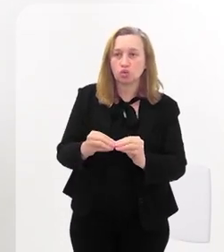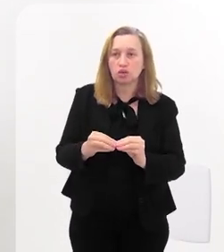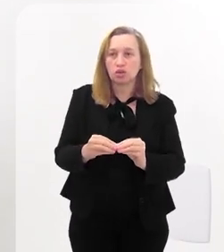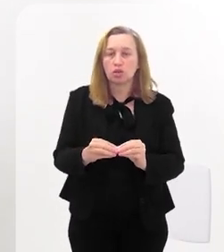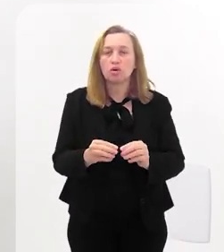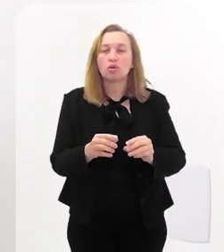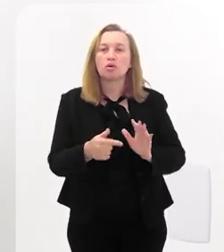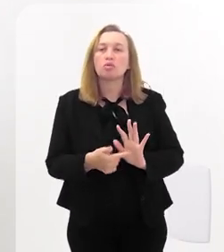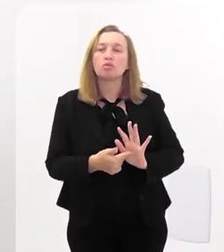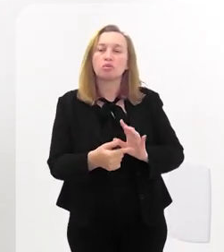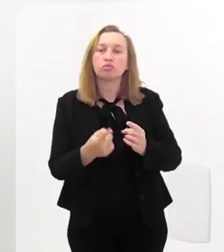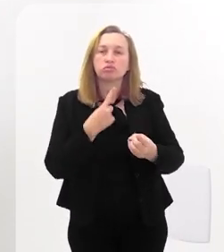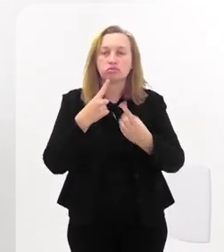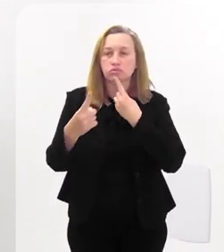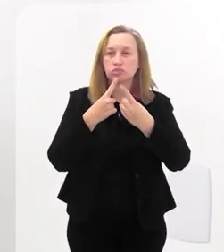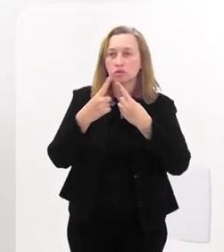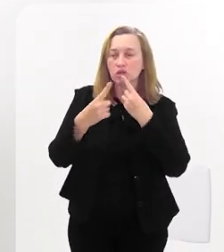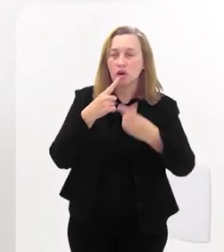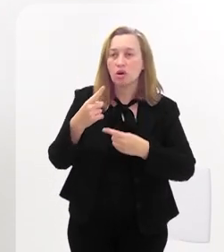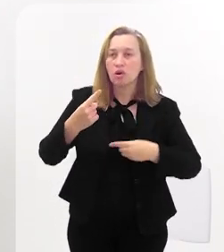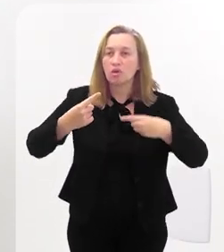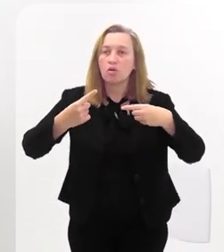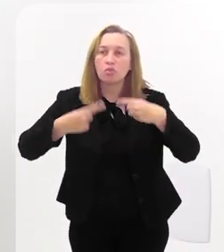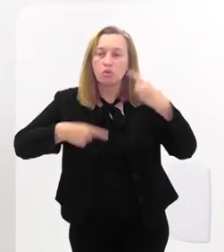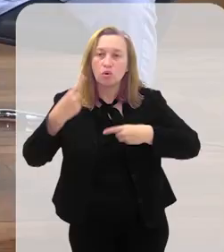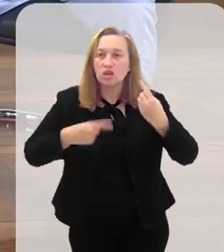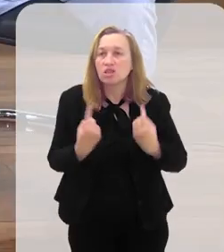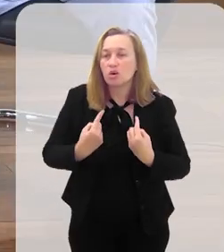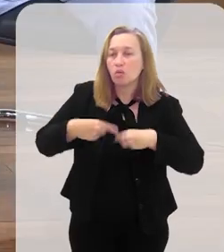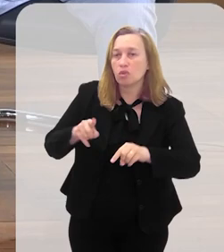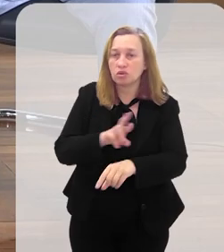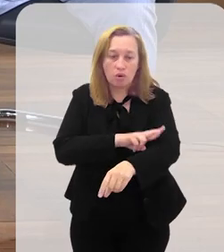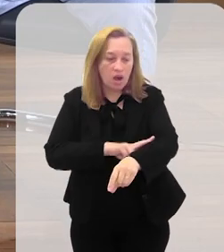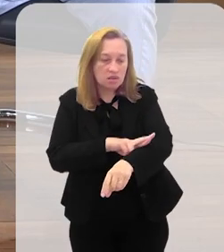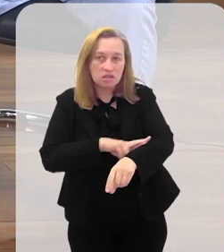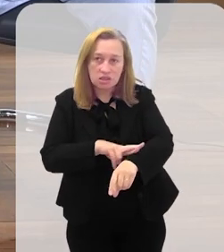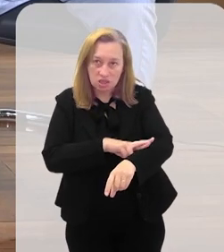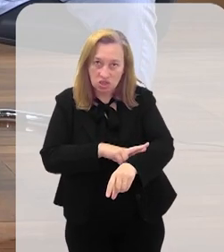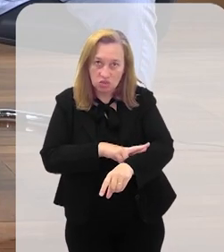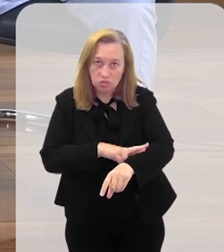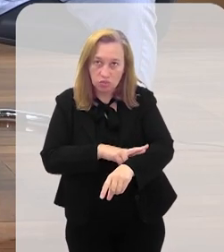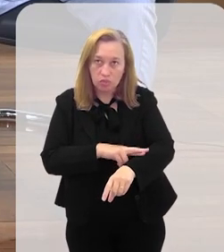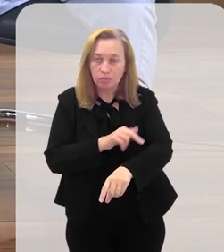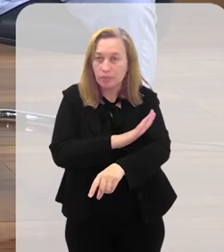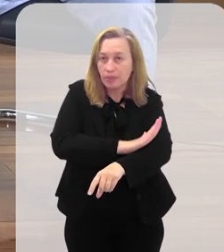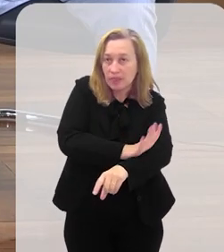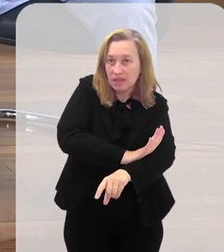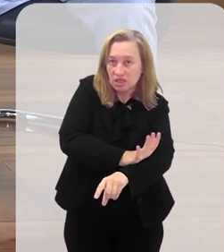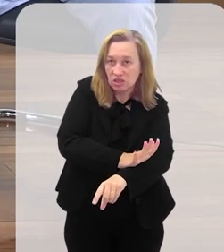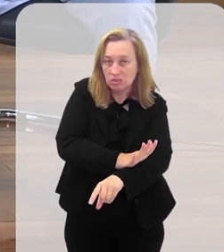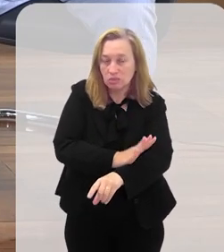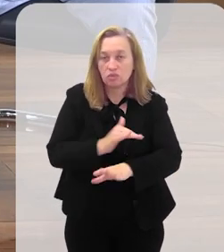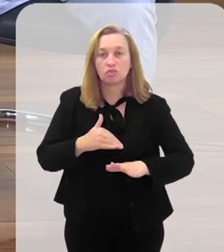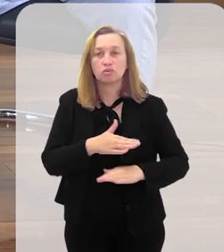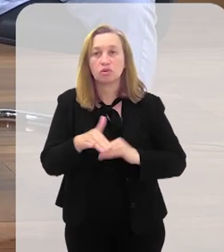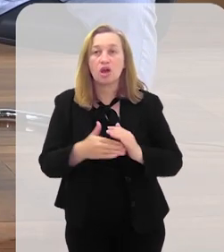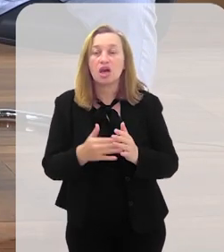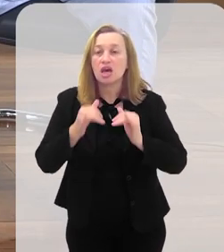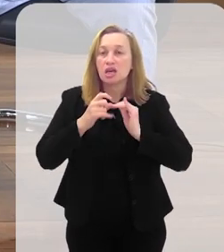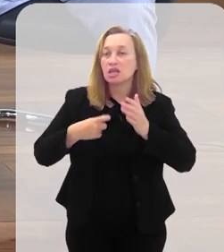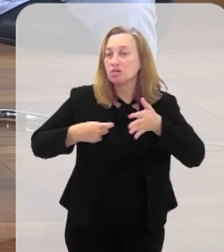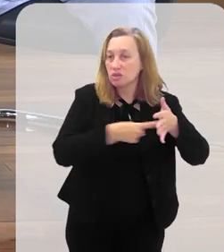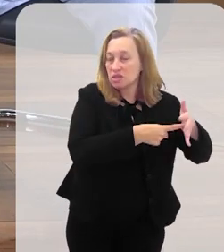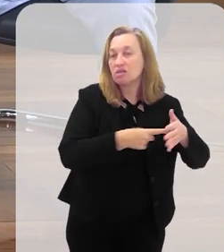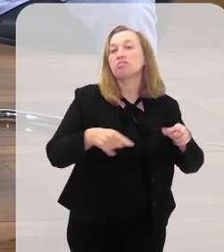trazendo a discussão, trazendo política efetiva de combate ao racismo de forma frontal. E